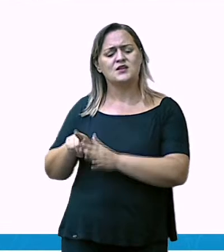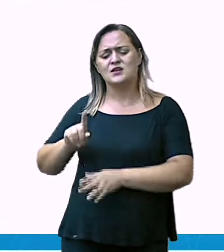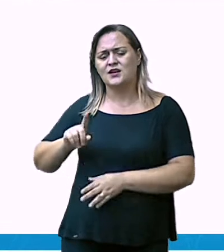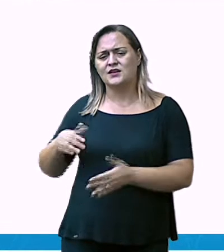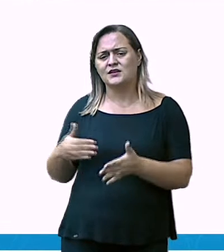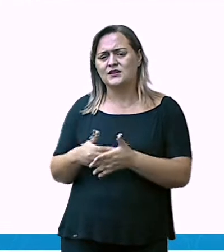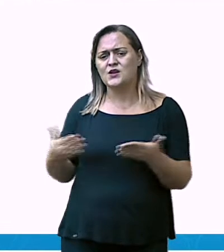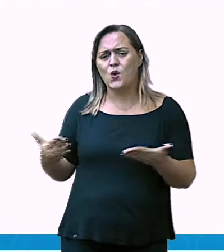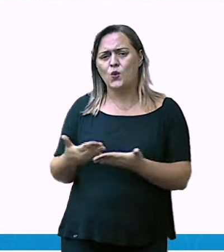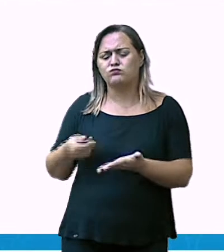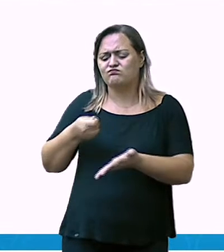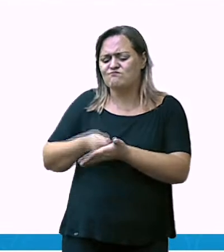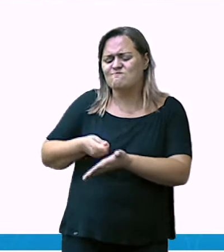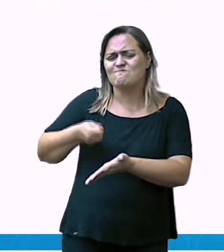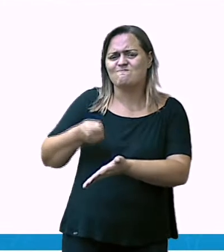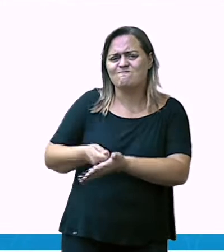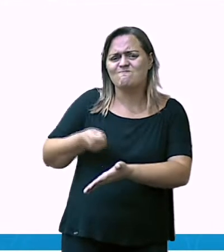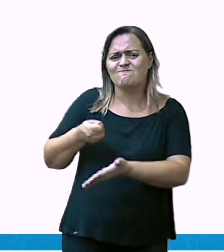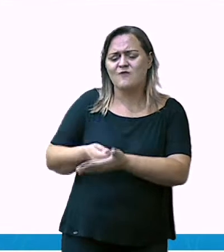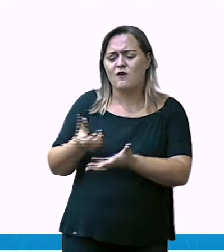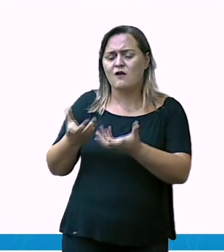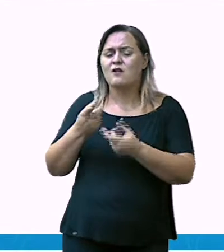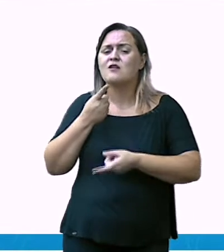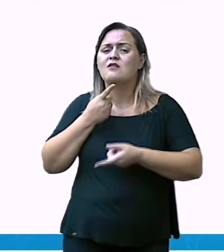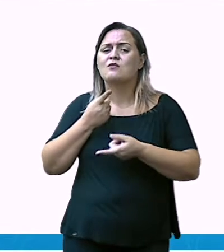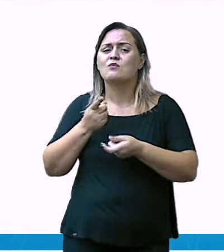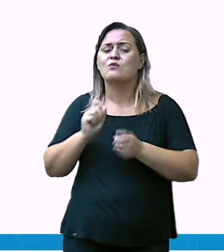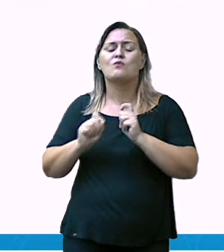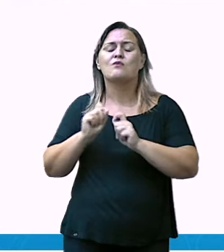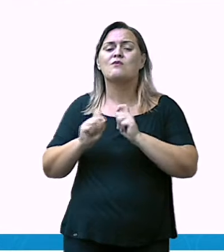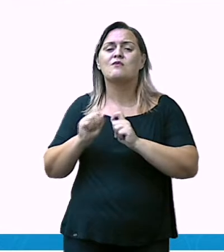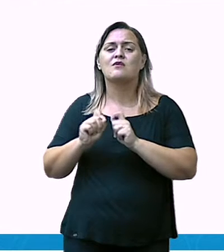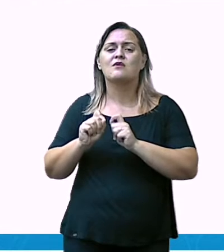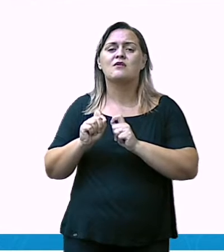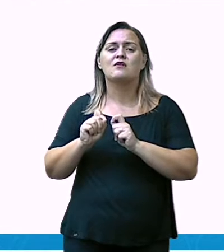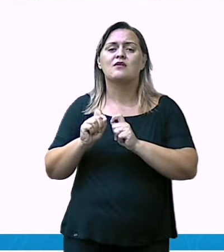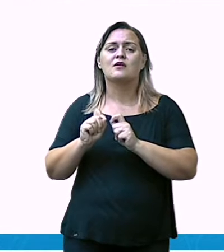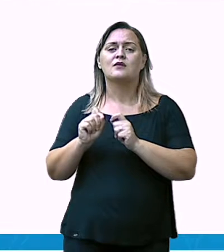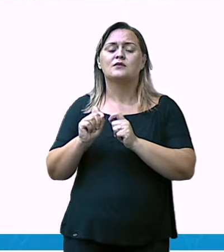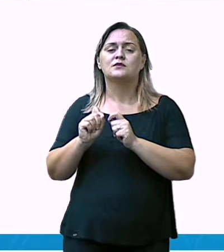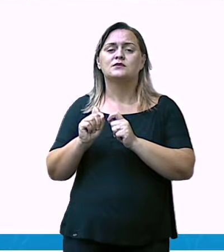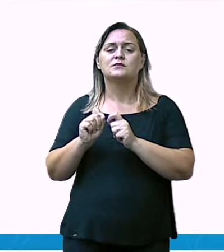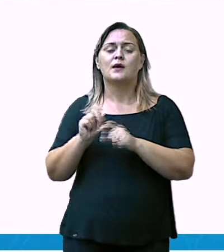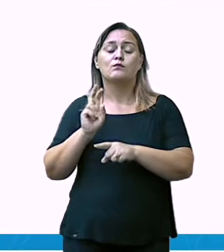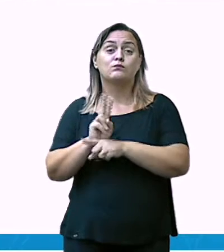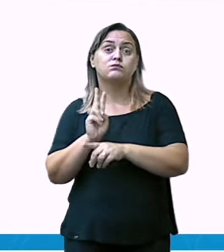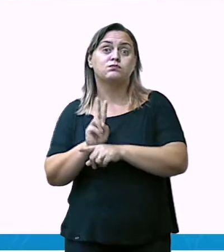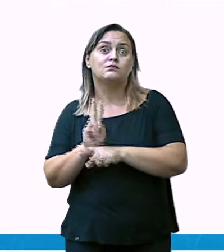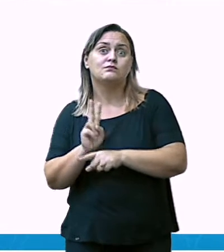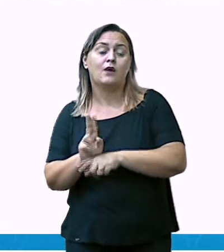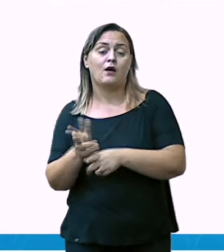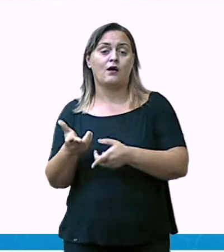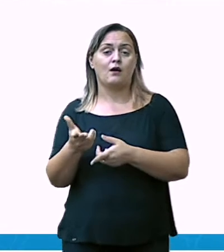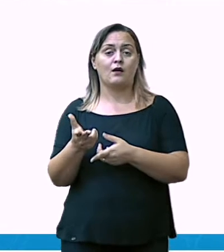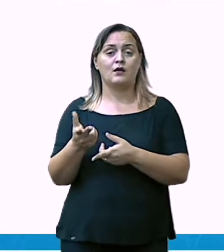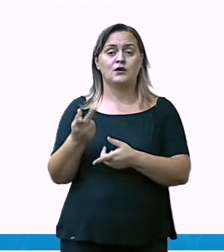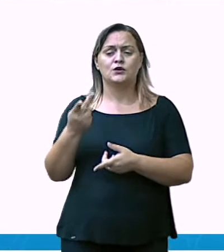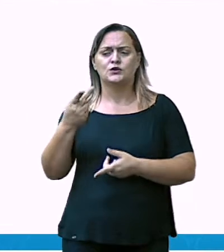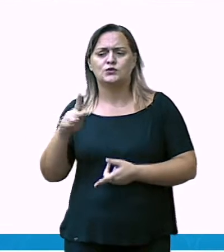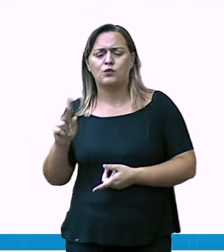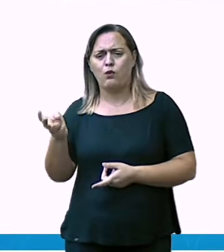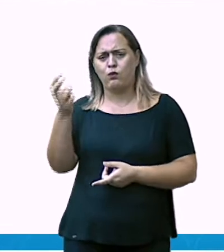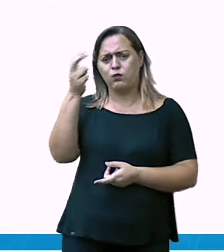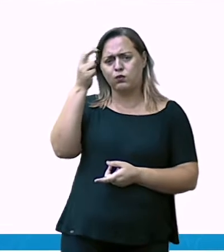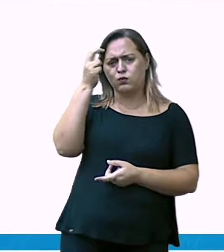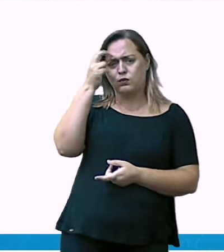preservação de sua cultura, diante das ações sistemáticas de desarticulação